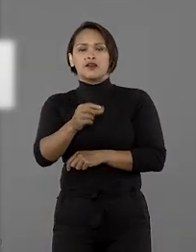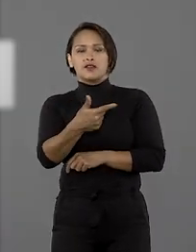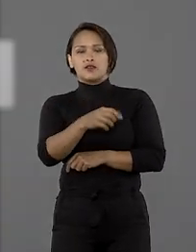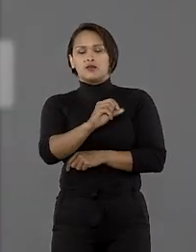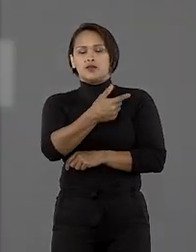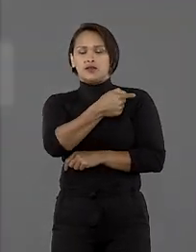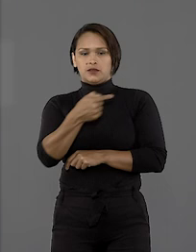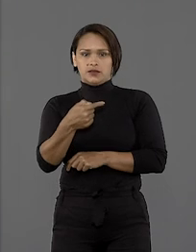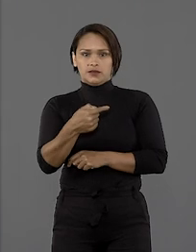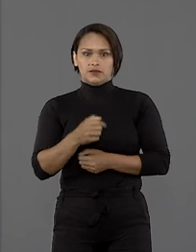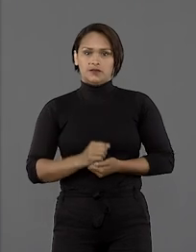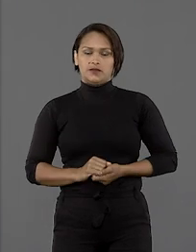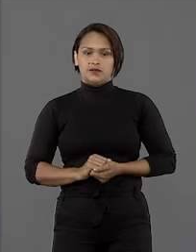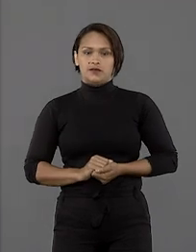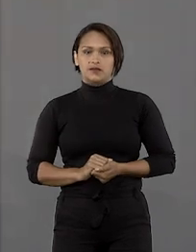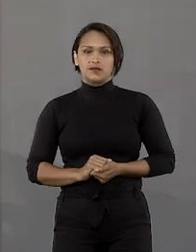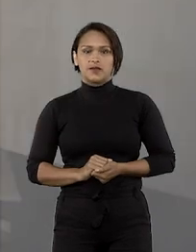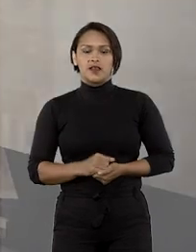2007.